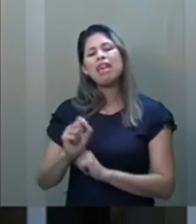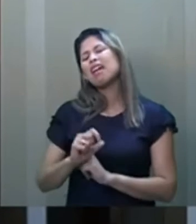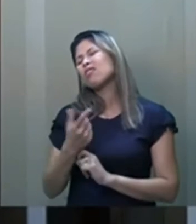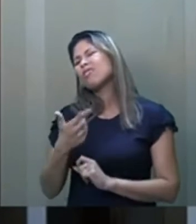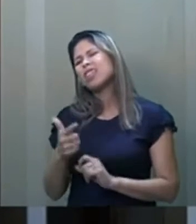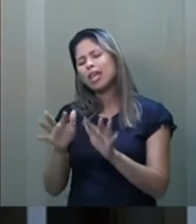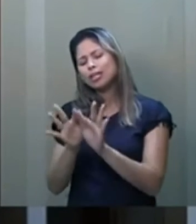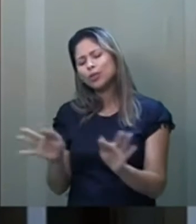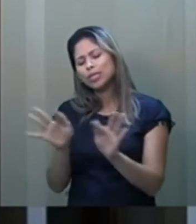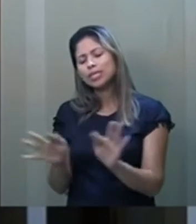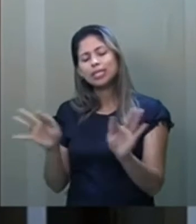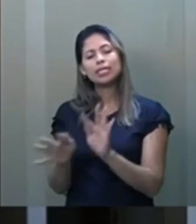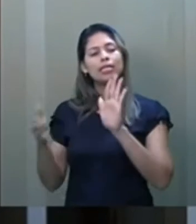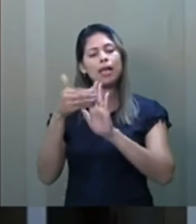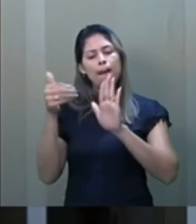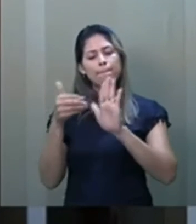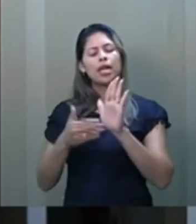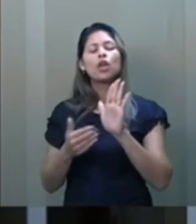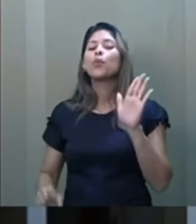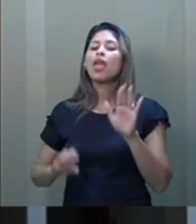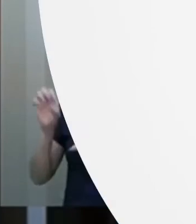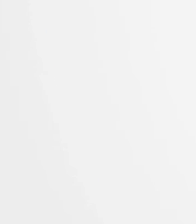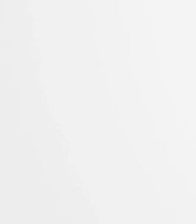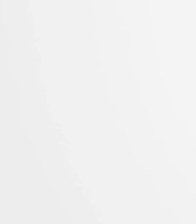simplificar esse Estado tão complicado.